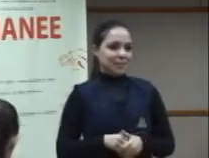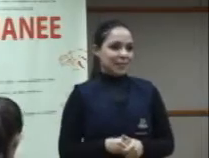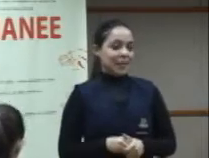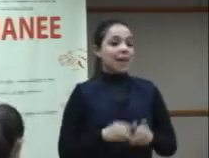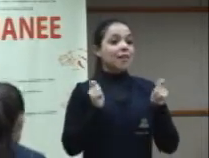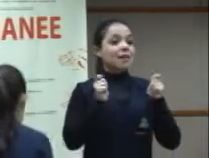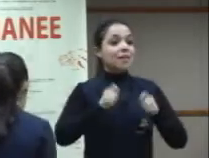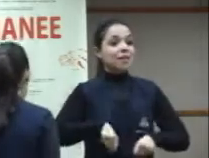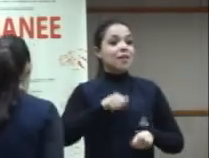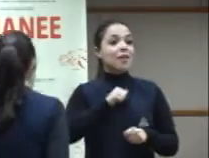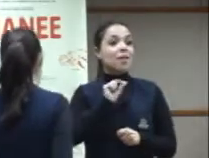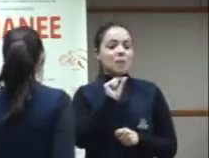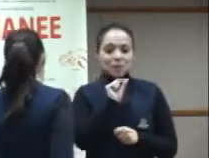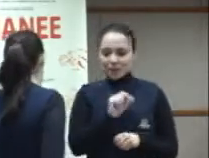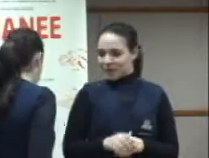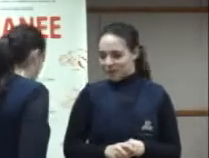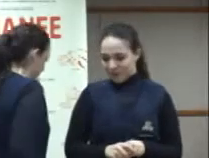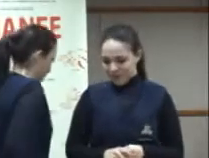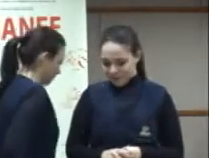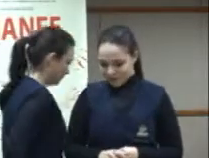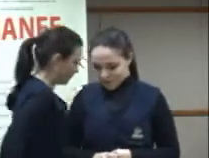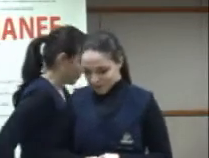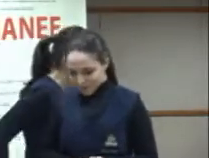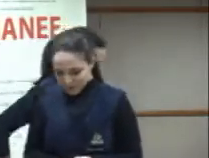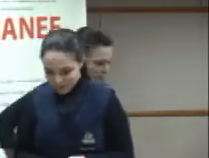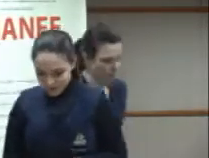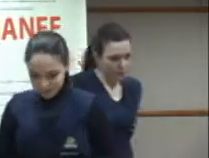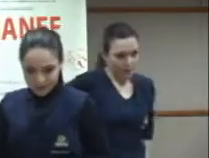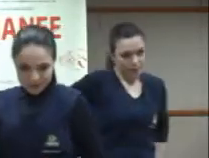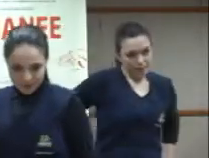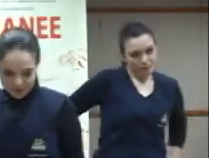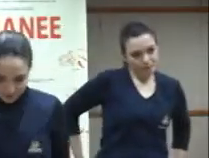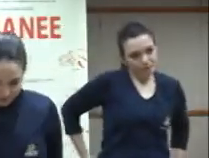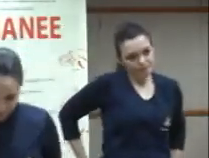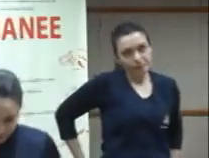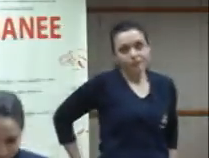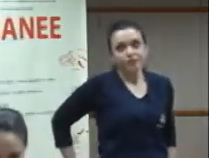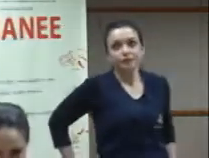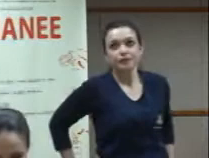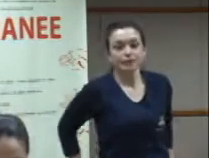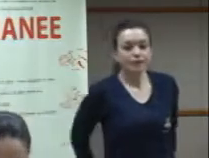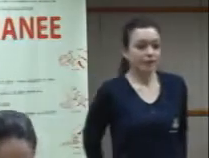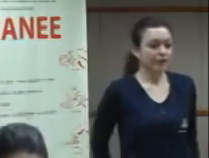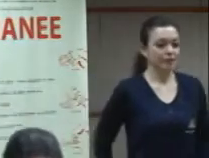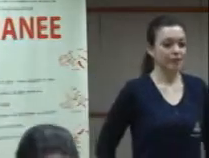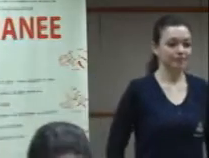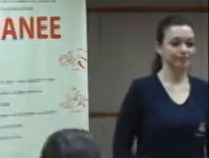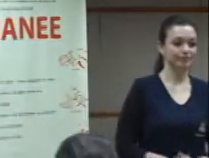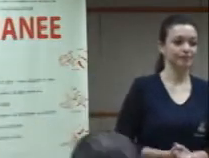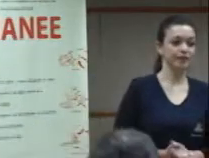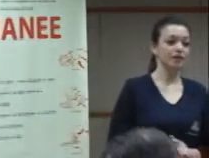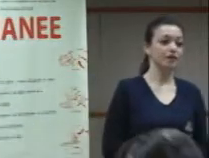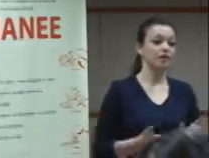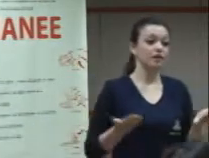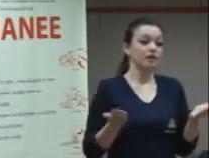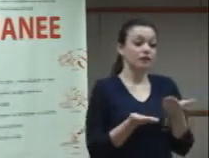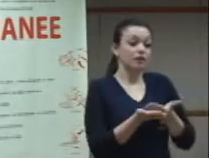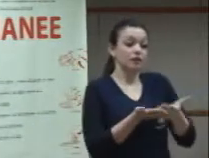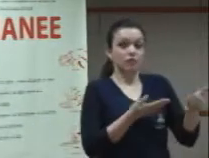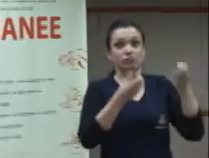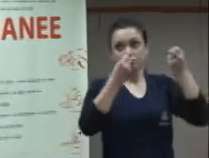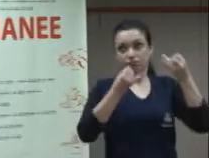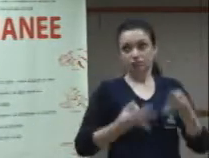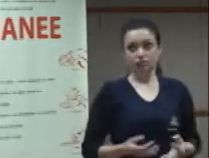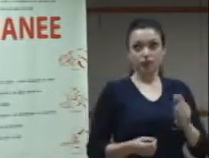conseguir entender essas alteridades e fazer essas alteridades então a primeira pergunta que eu faria nesses